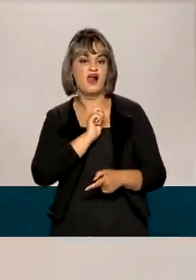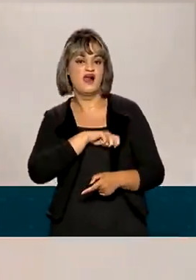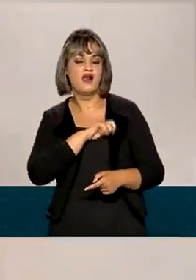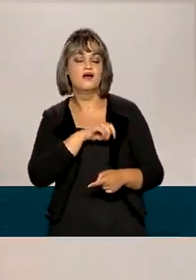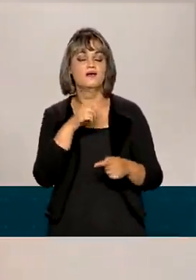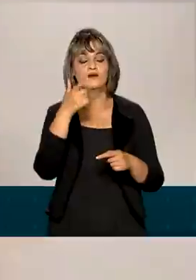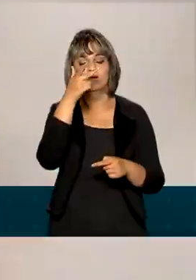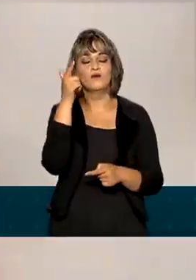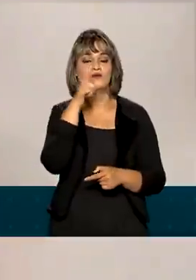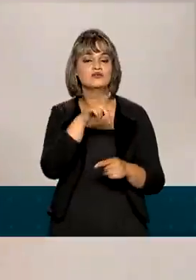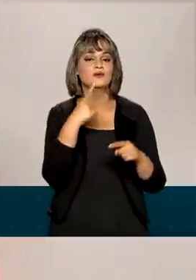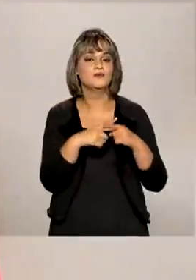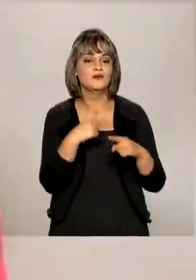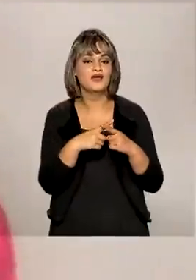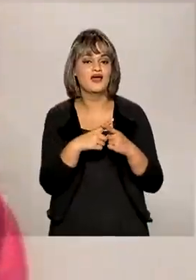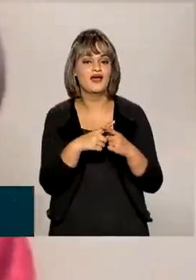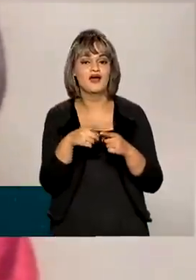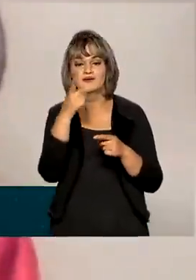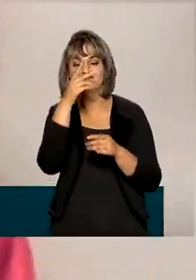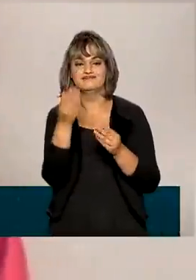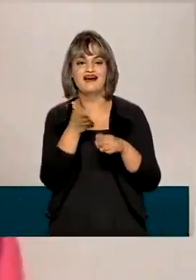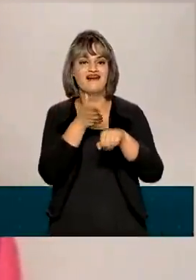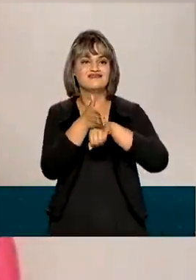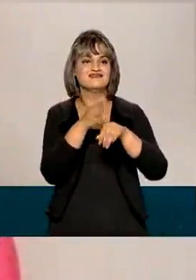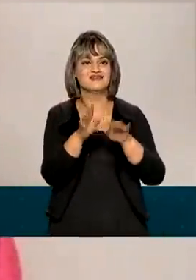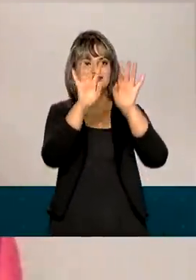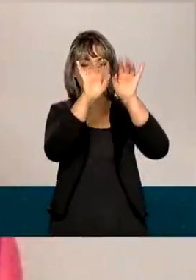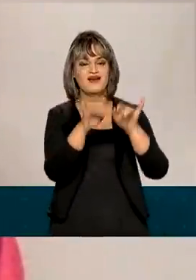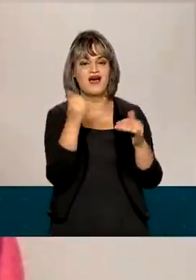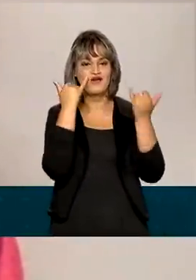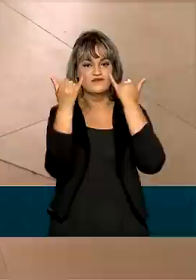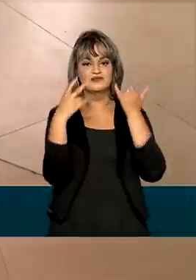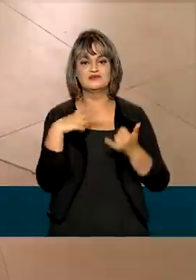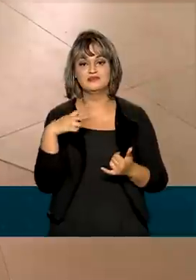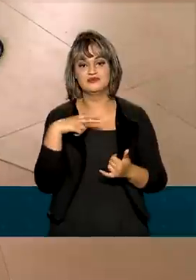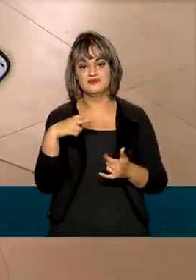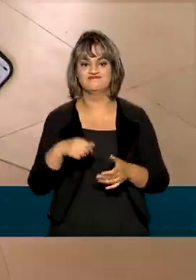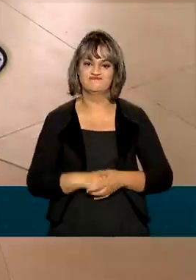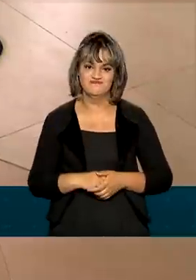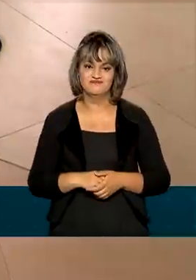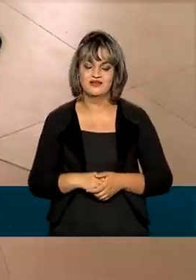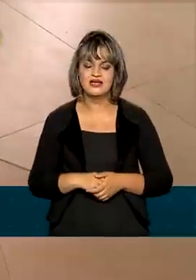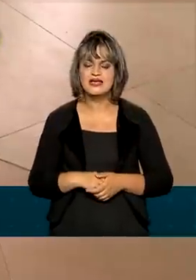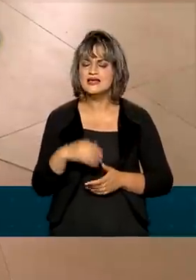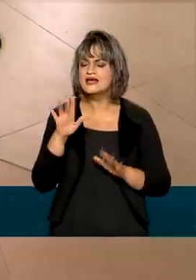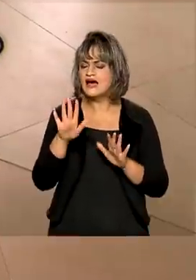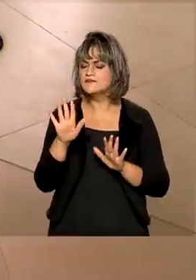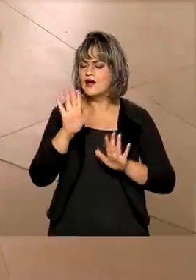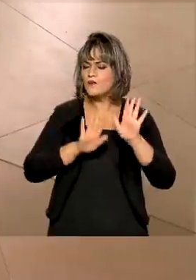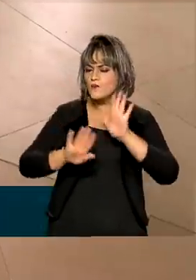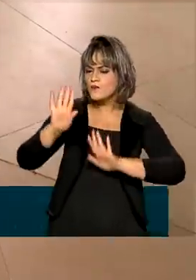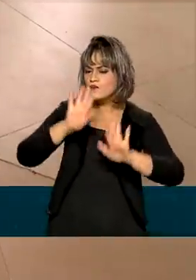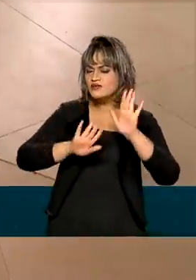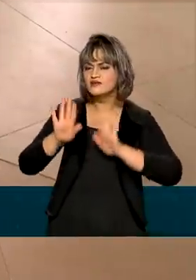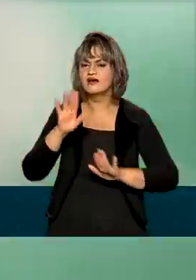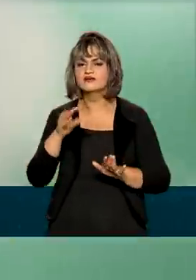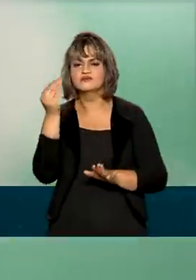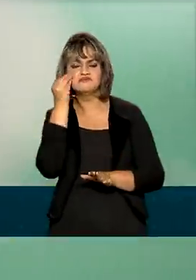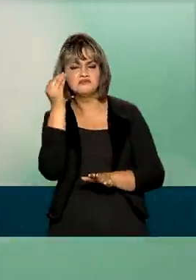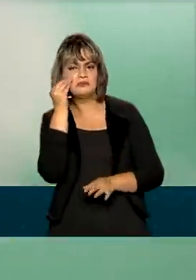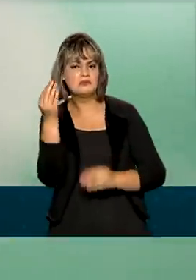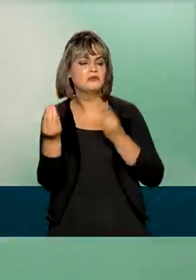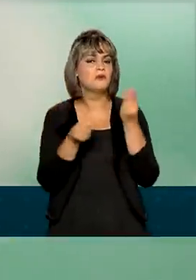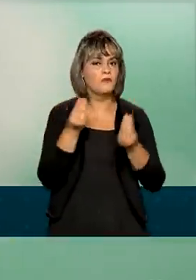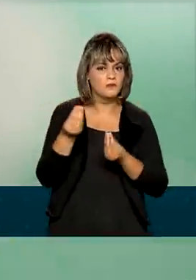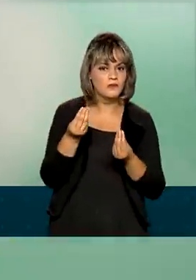possíveis em razão do acesso aos seus dados pessoais. Para ajudar o consumidor a identificar tentativas